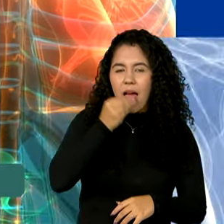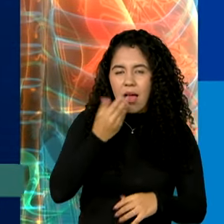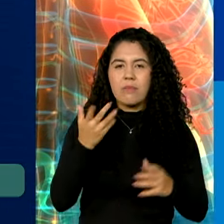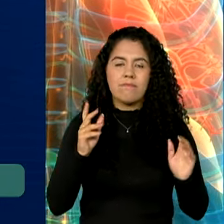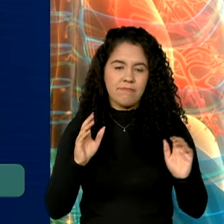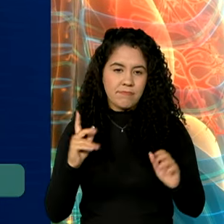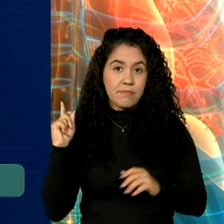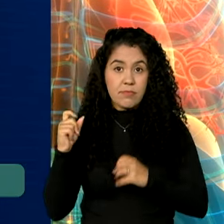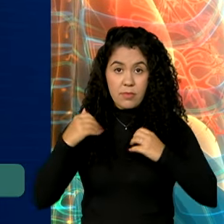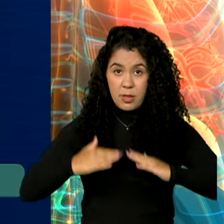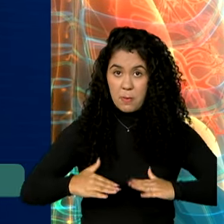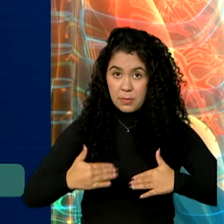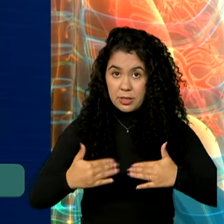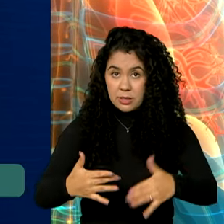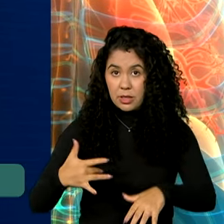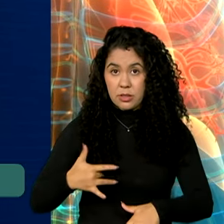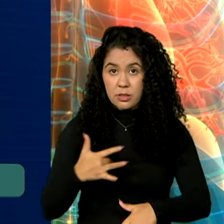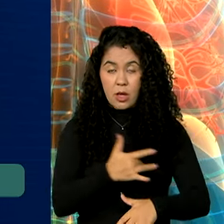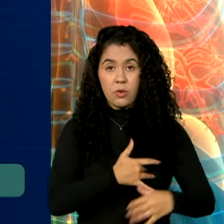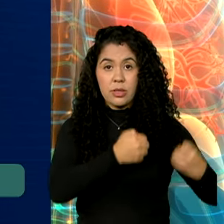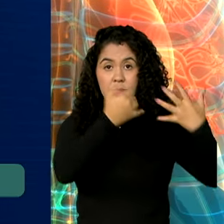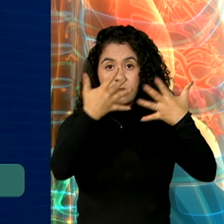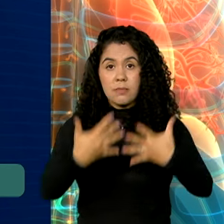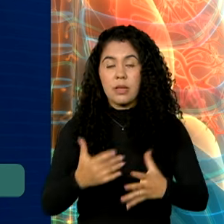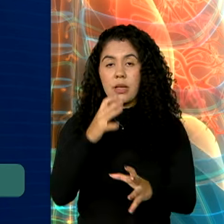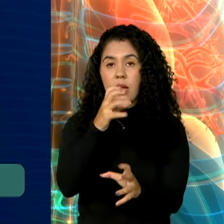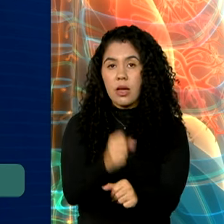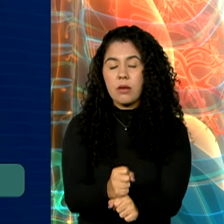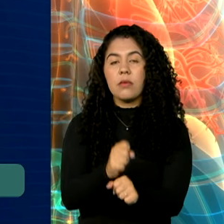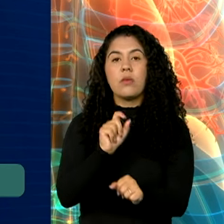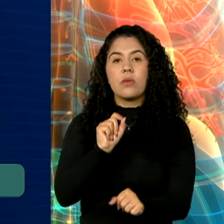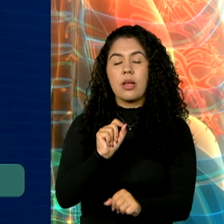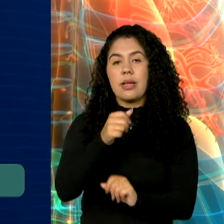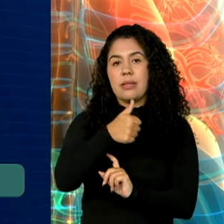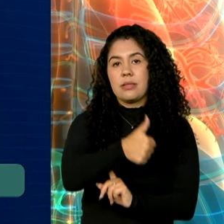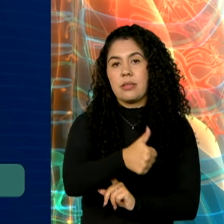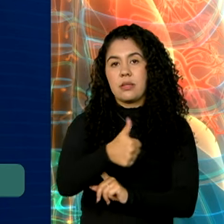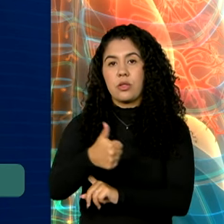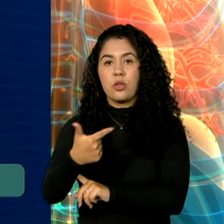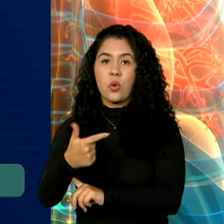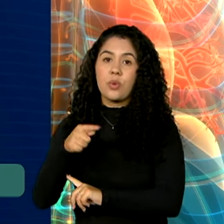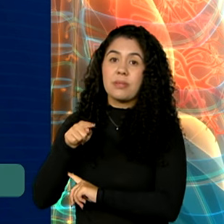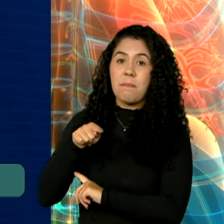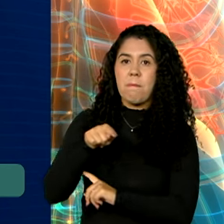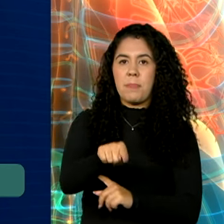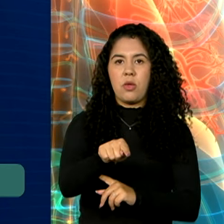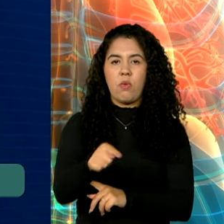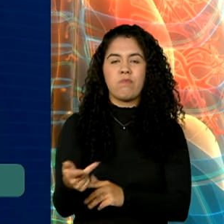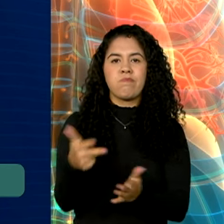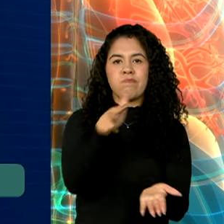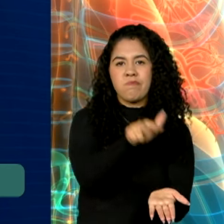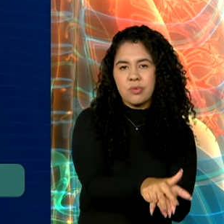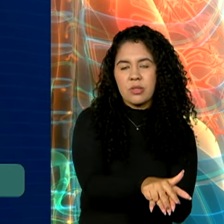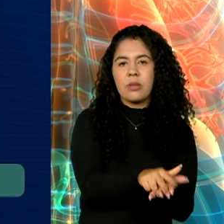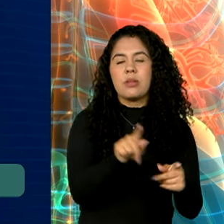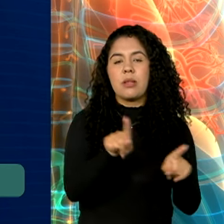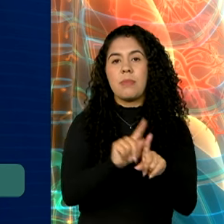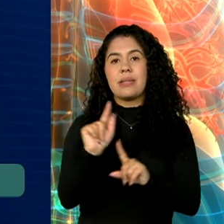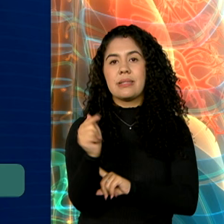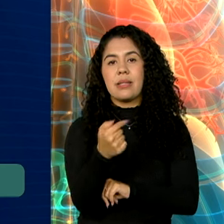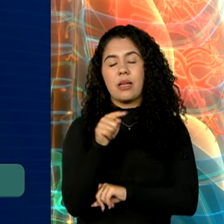Ministério da Saúde, só neste ano foram registradas 112 mil hospitalizações e 7 mil mortes por síndrome